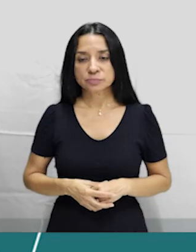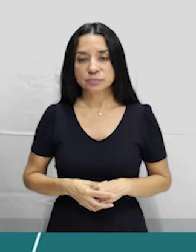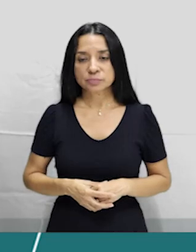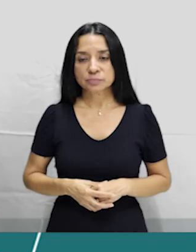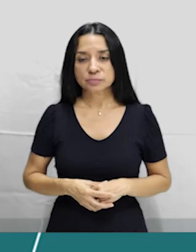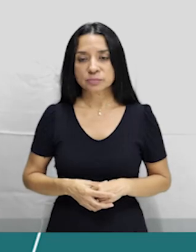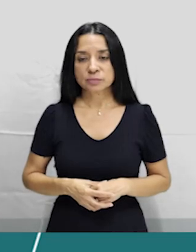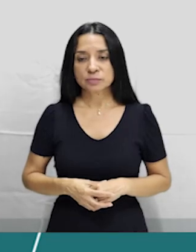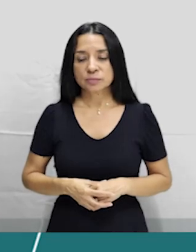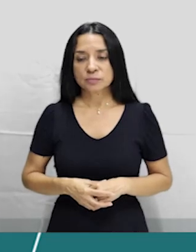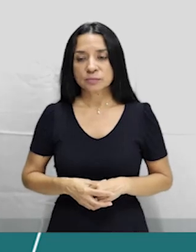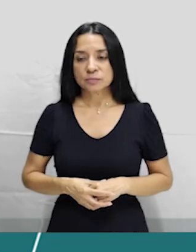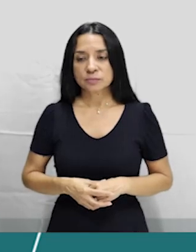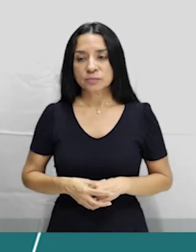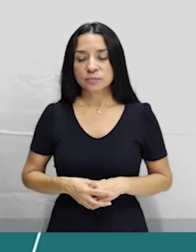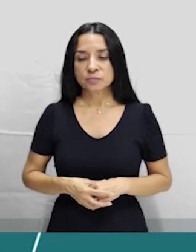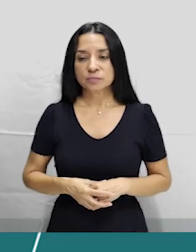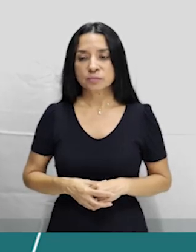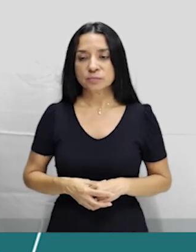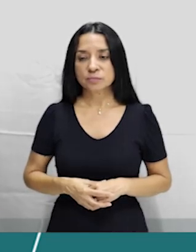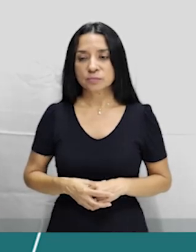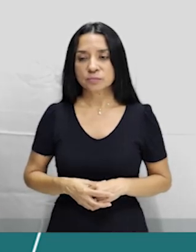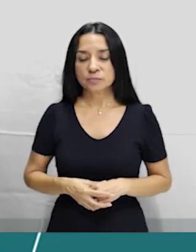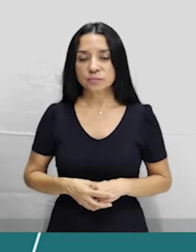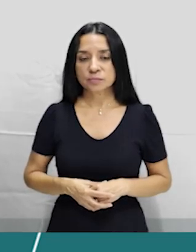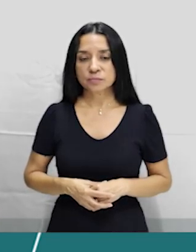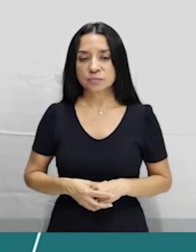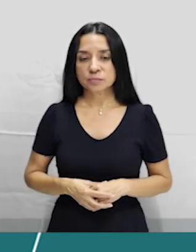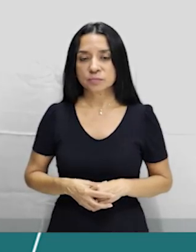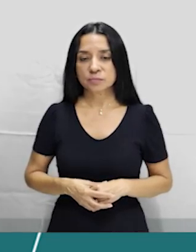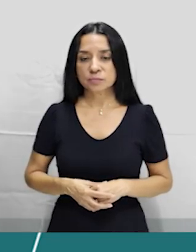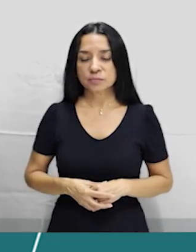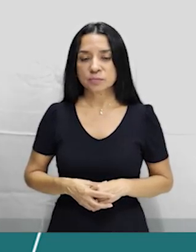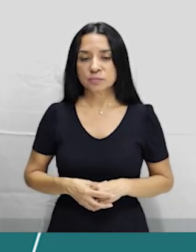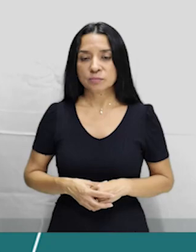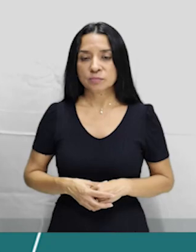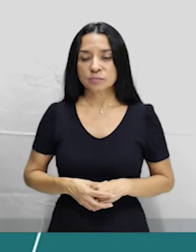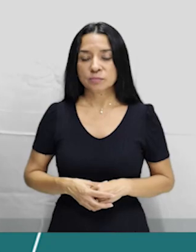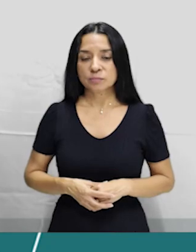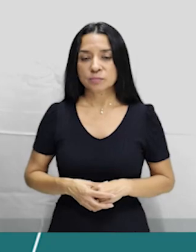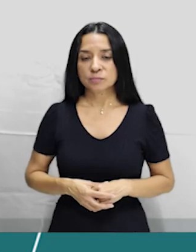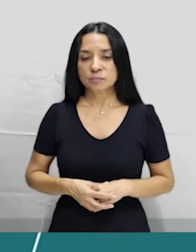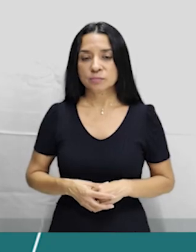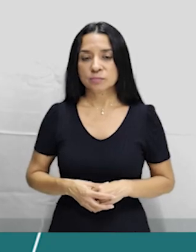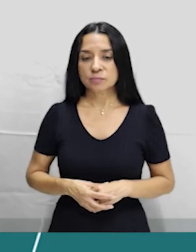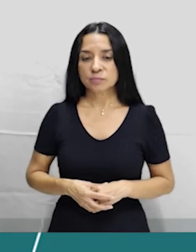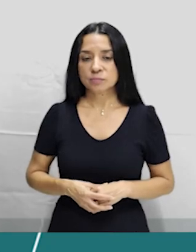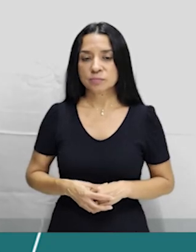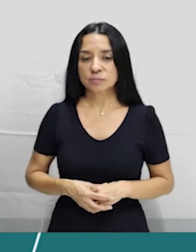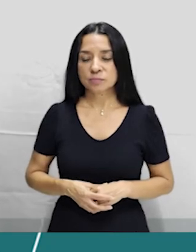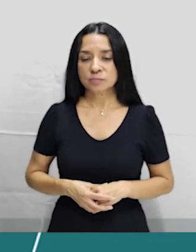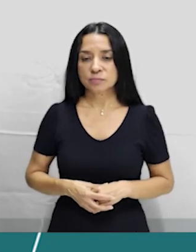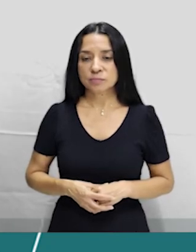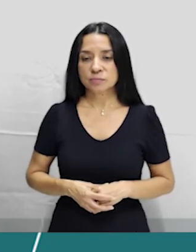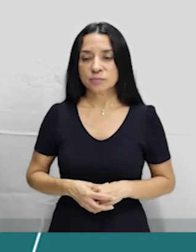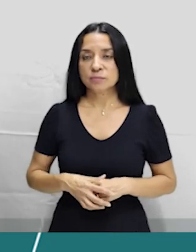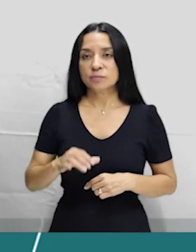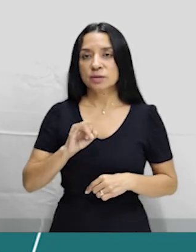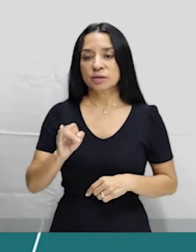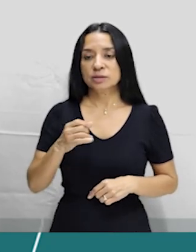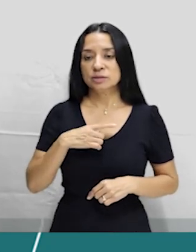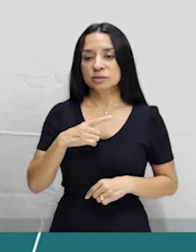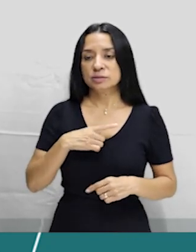Se eu tivesse